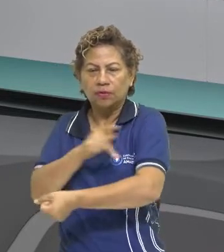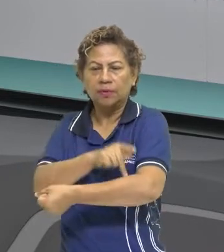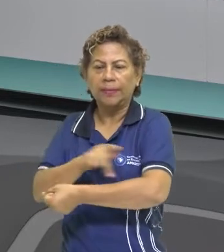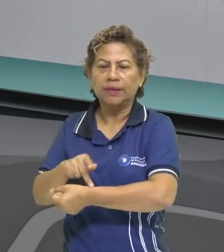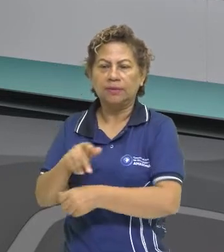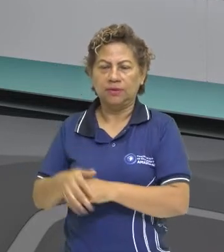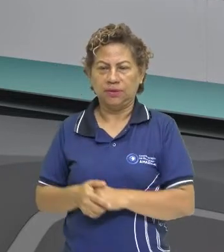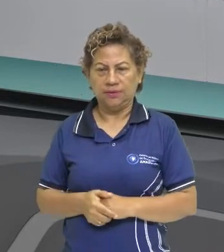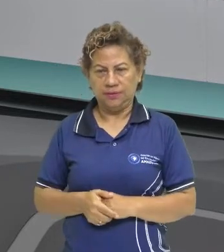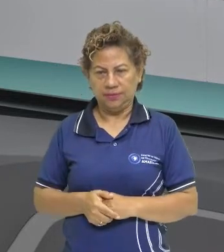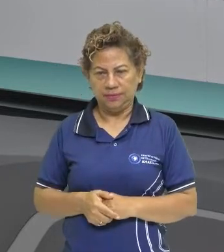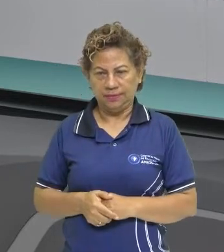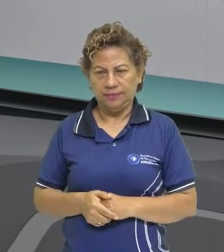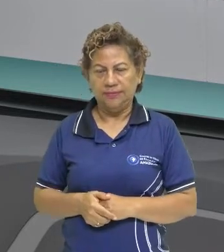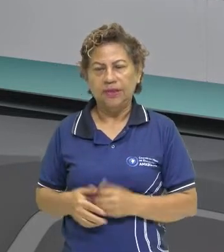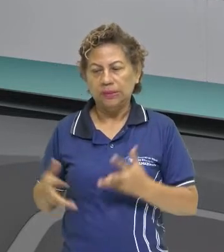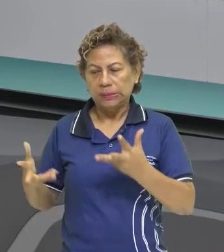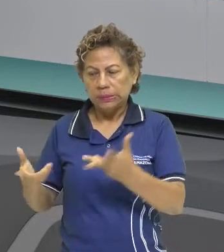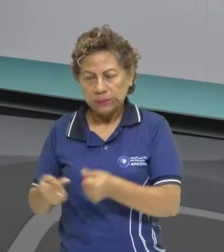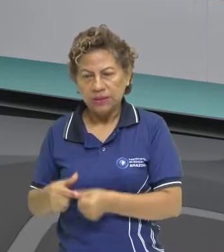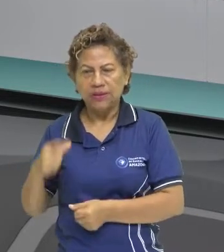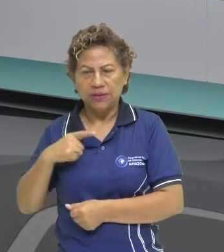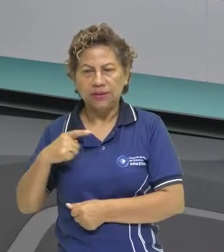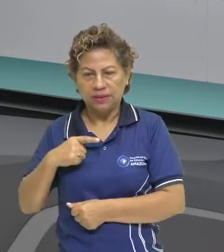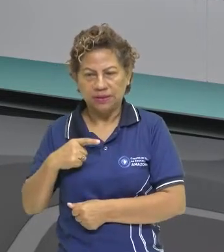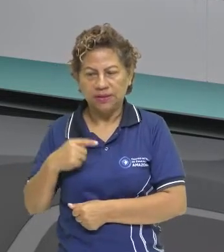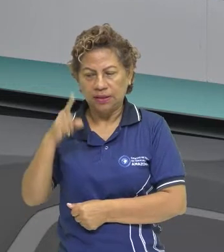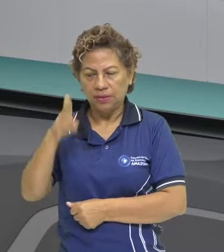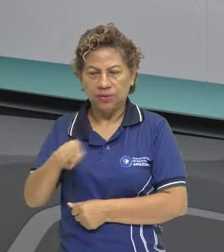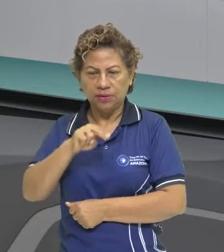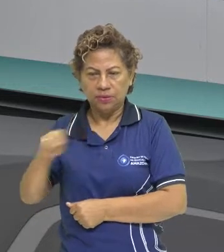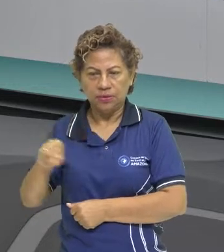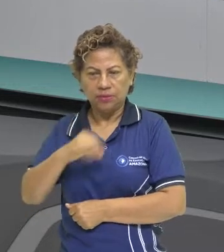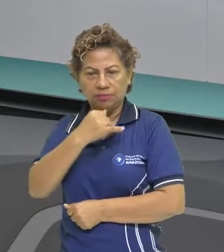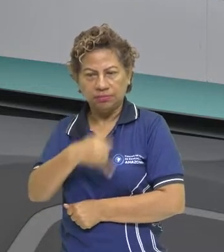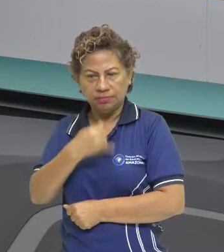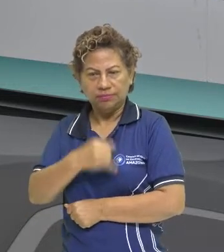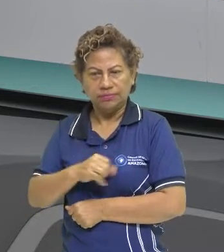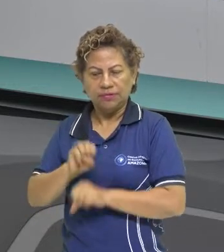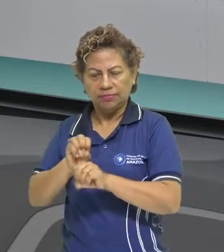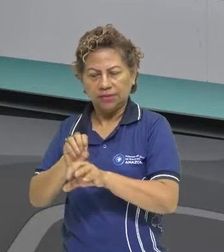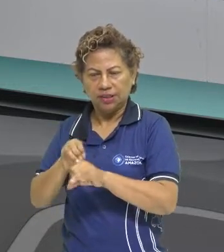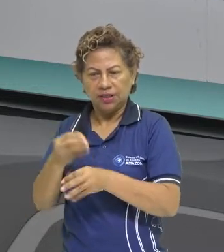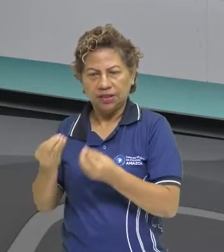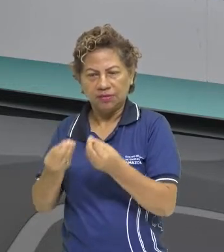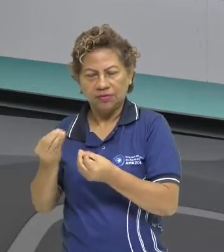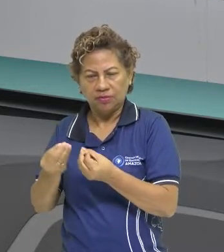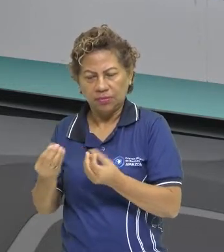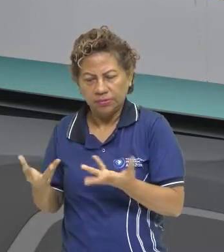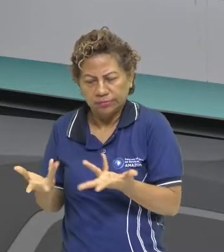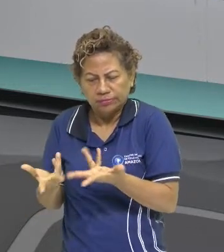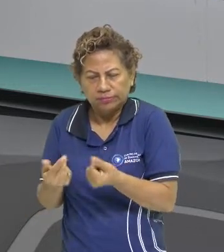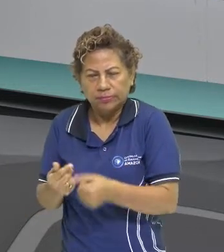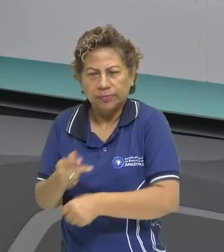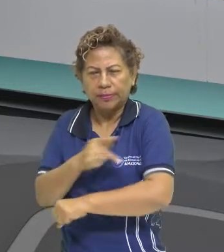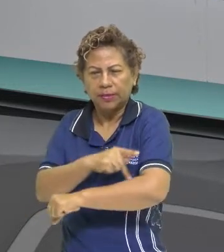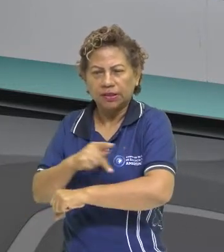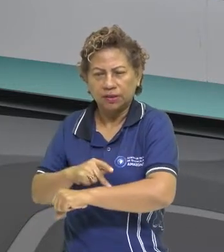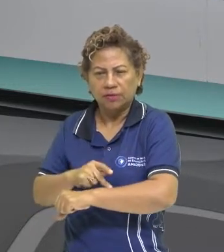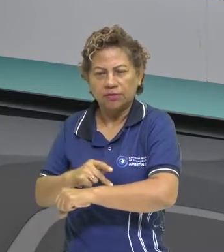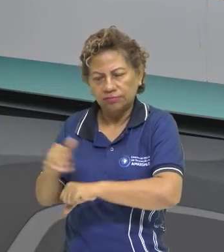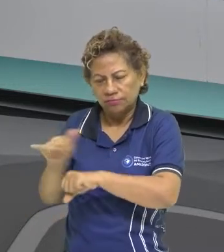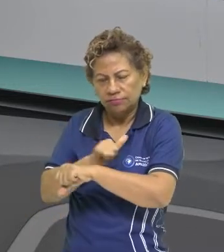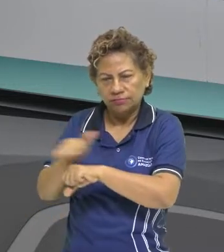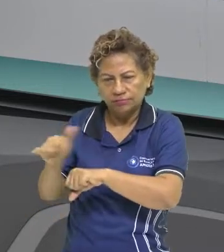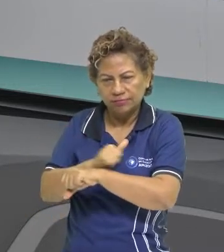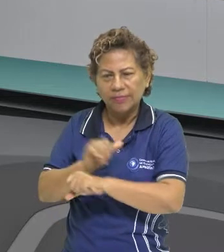jesuítico tem esse caráter pedagógico para quê? Para catequizar, para evangelizar os nativos,